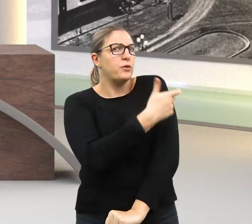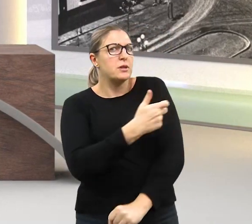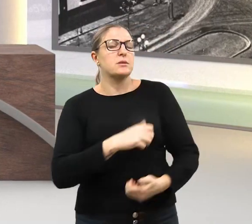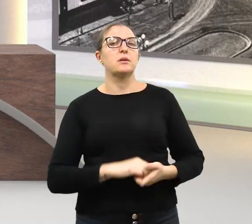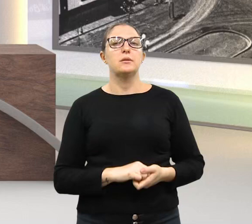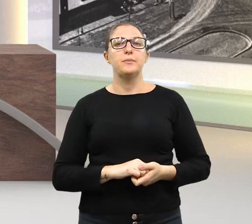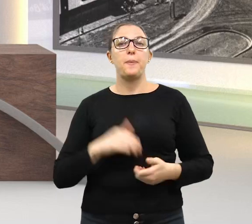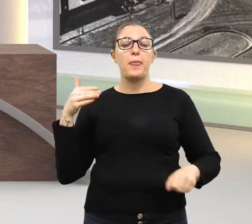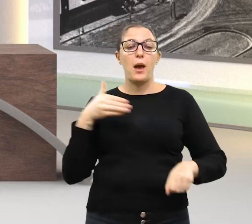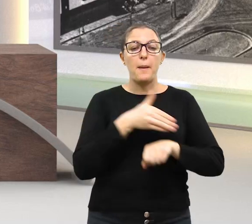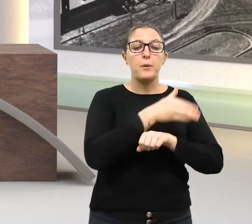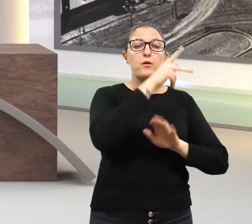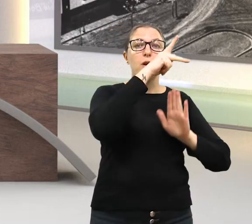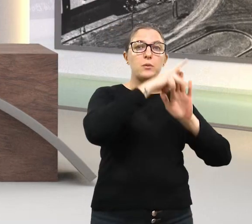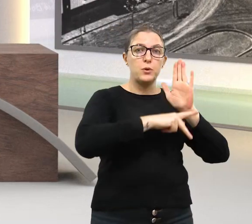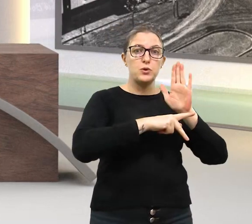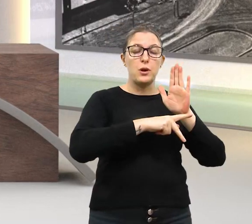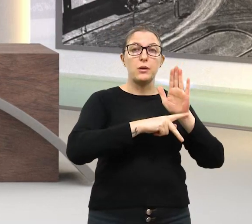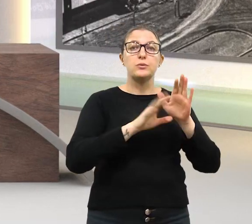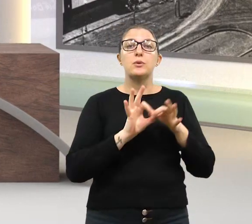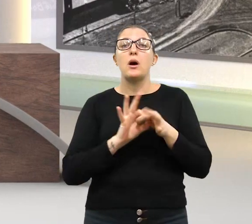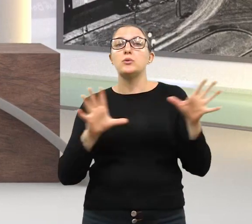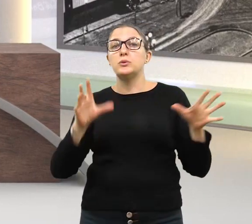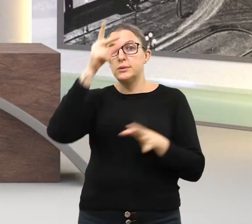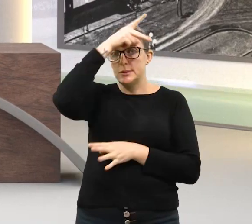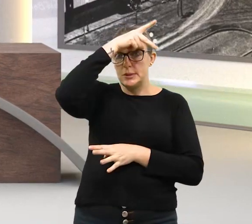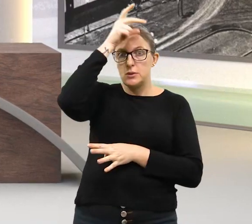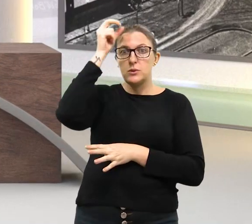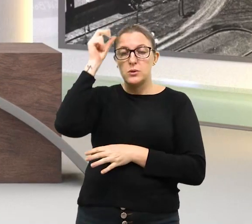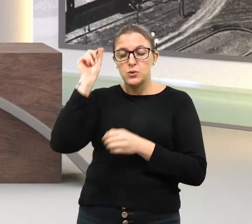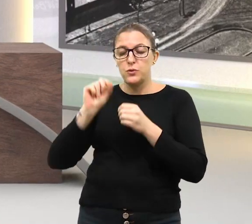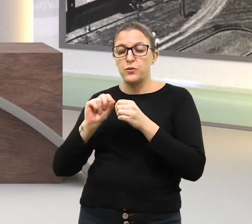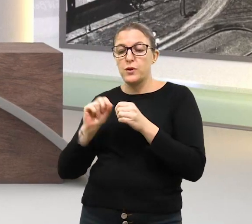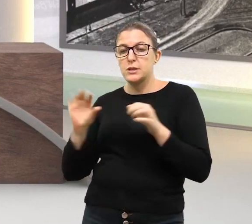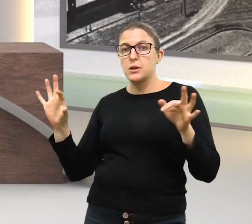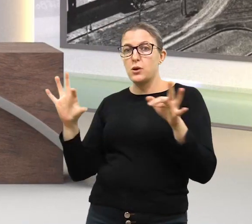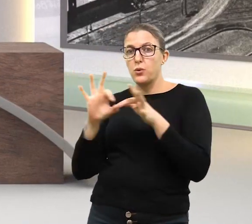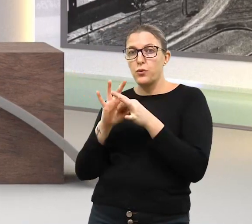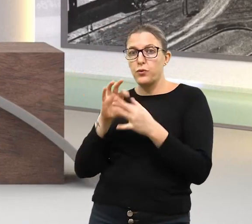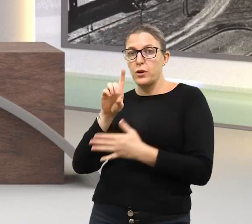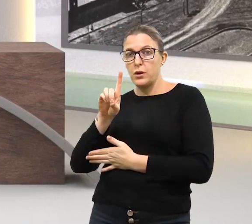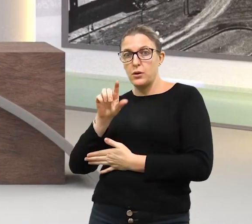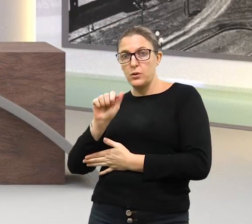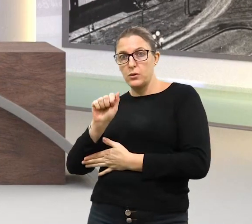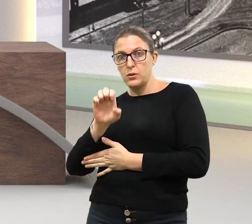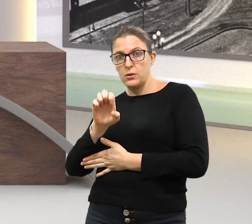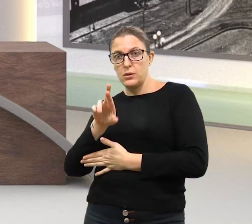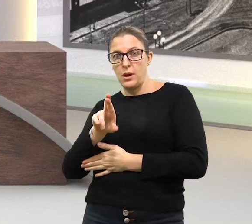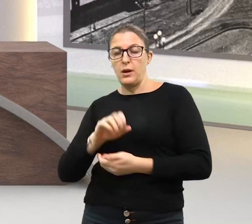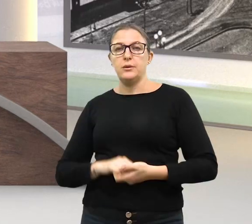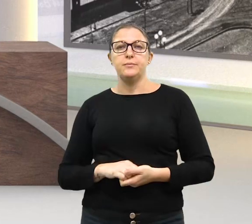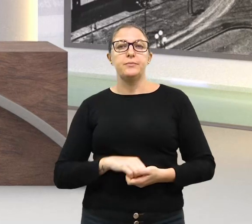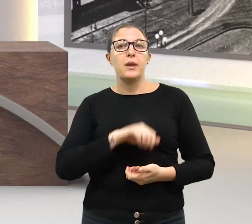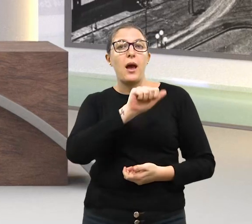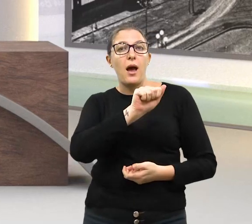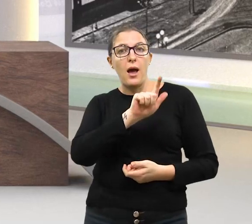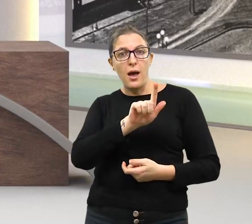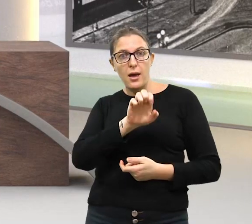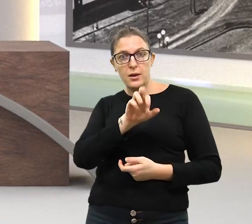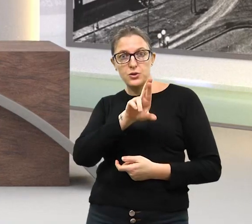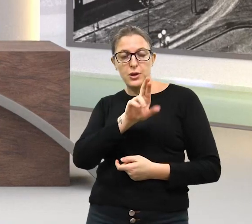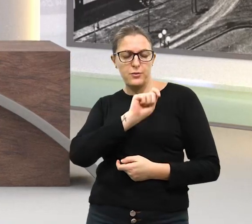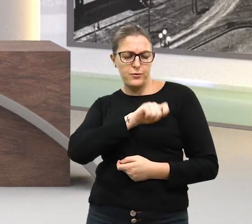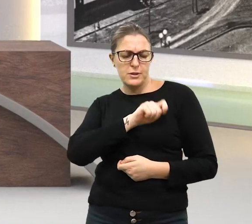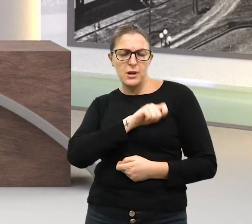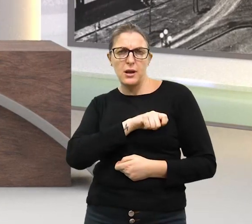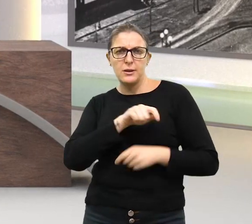vacinados. Aprovado o projeto que autoriza o Poder Executivo a celebrar o convênio com o DAIR. A Gerva